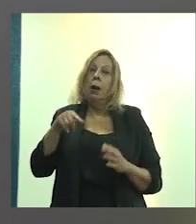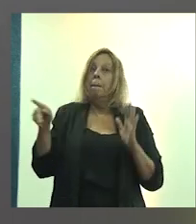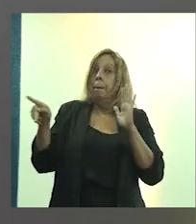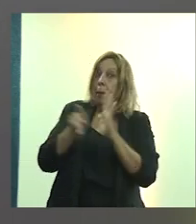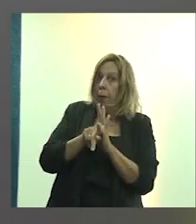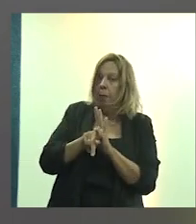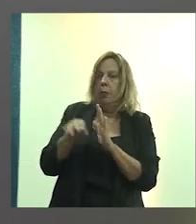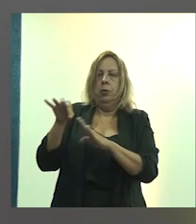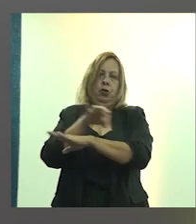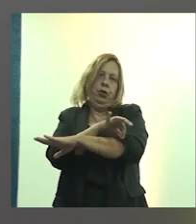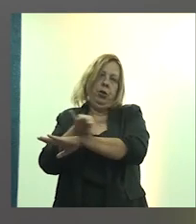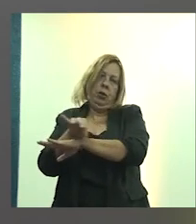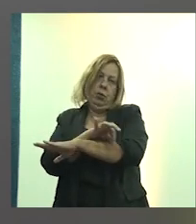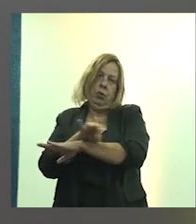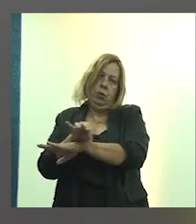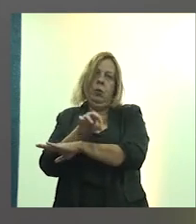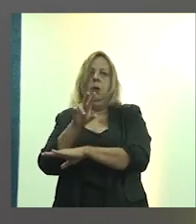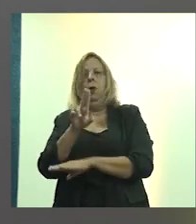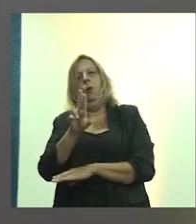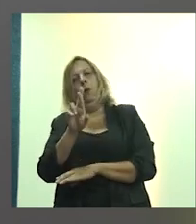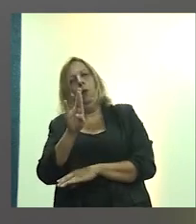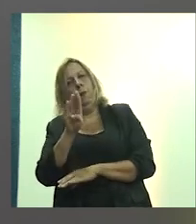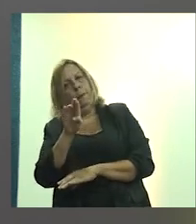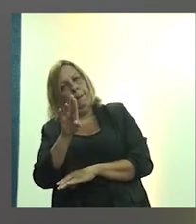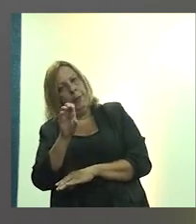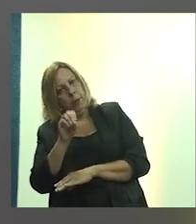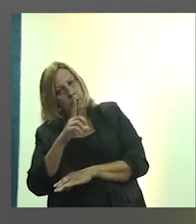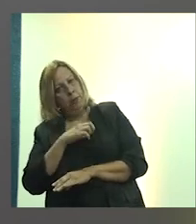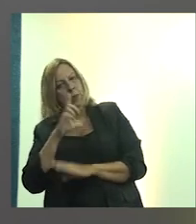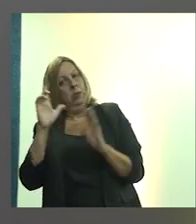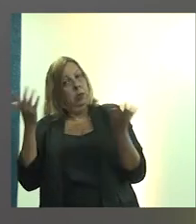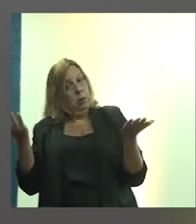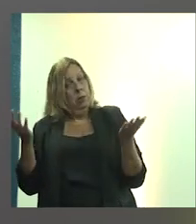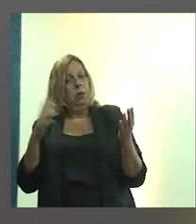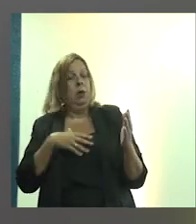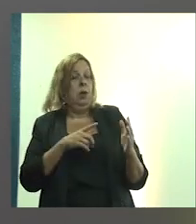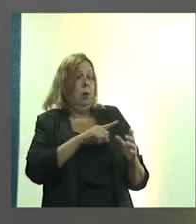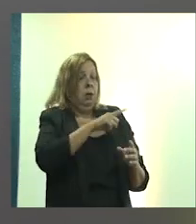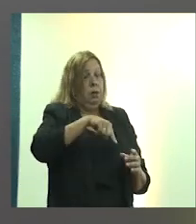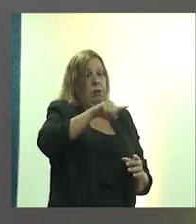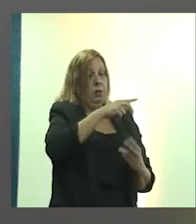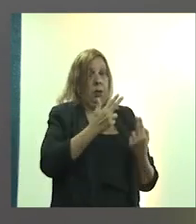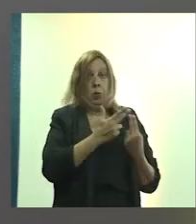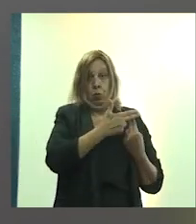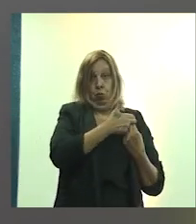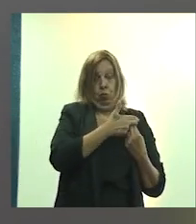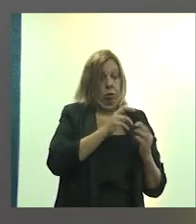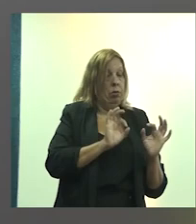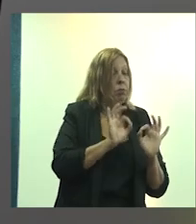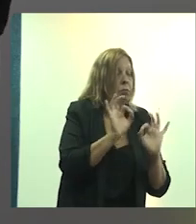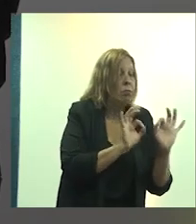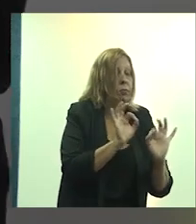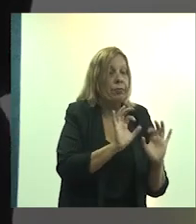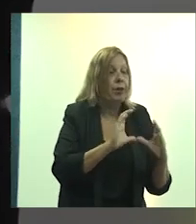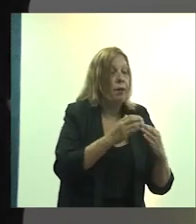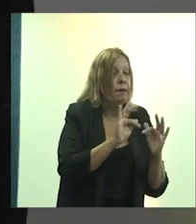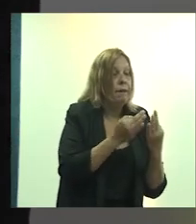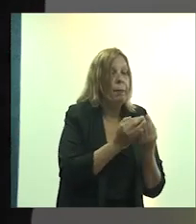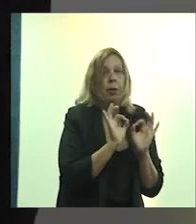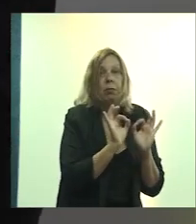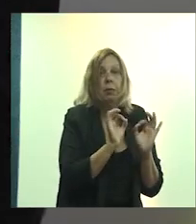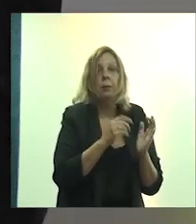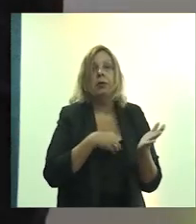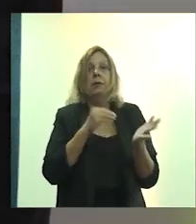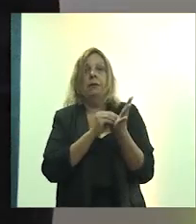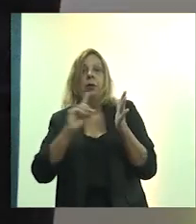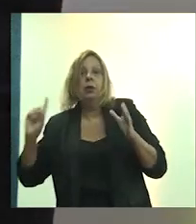único de saúde, um sistema universal, mas ainda não conta com o arquiteto urbanista em suas equipes.